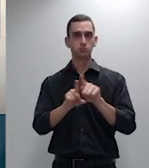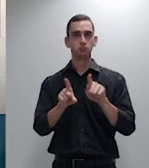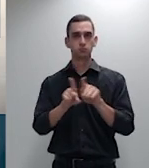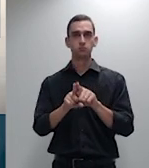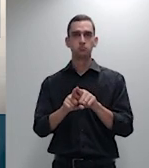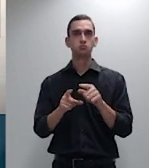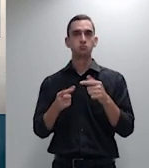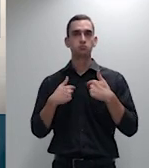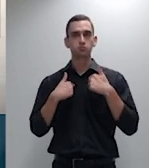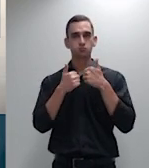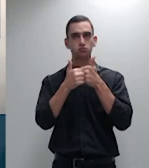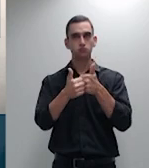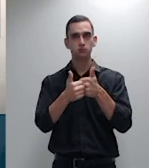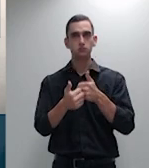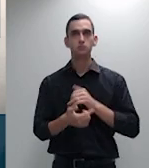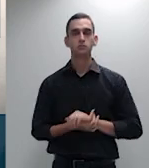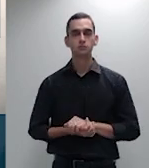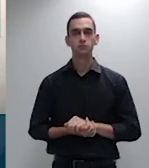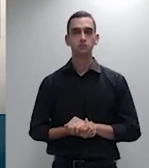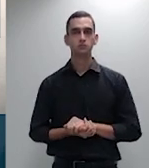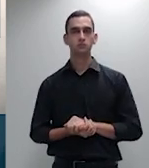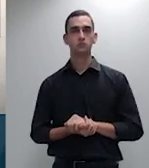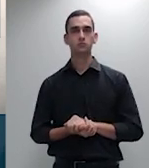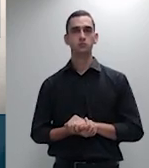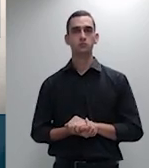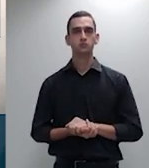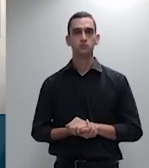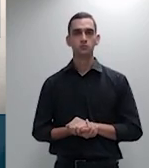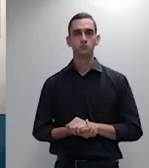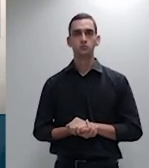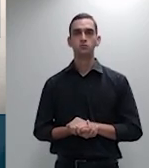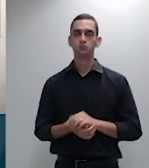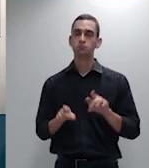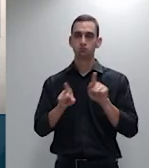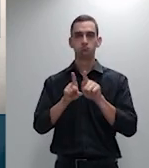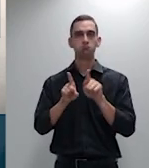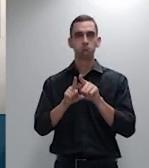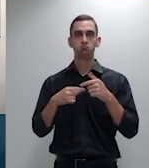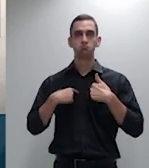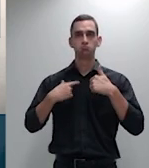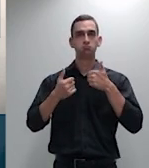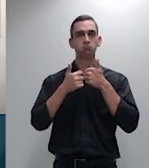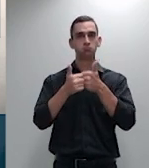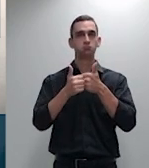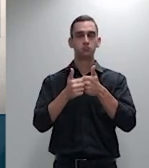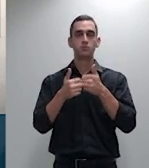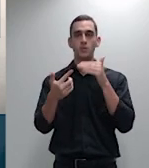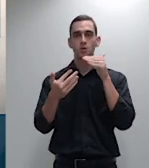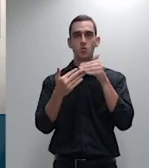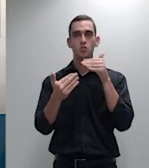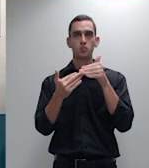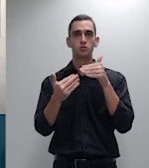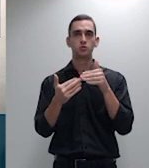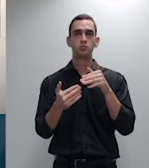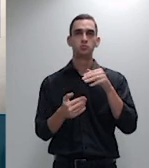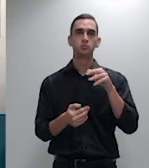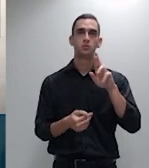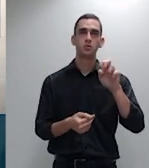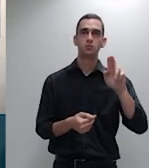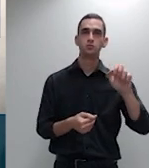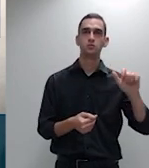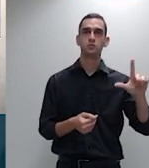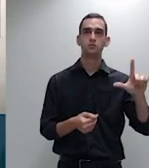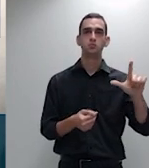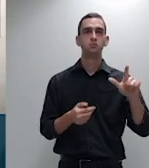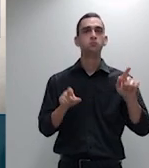ministro também estou também estou de acordo ministro Raul também estou de acordo senhor presidente eu